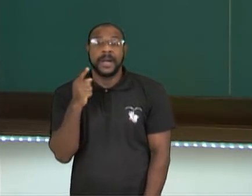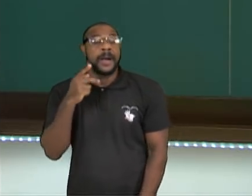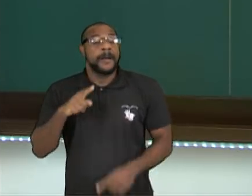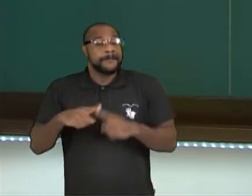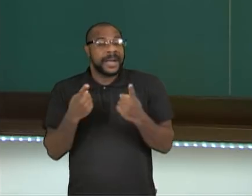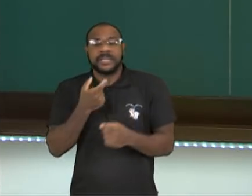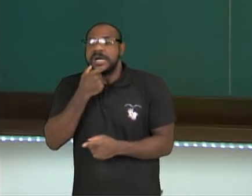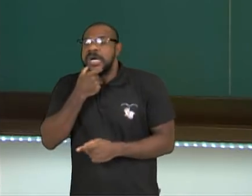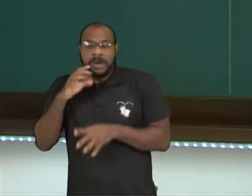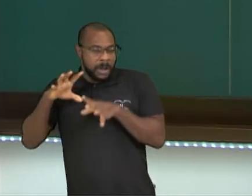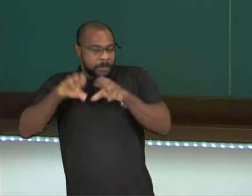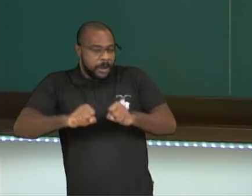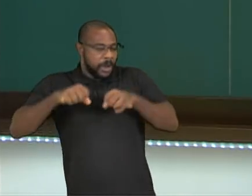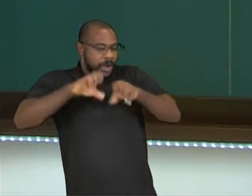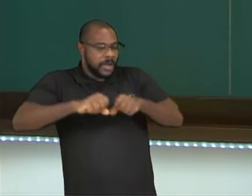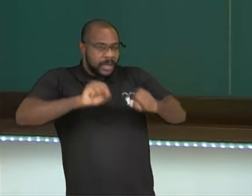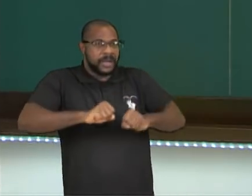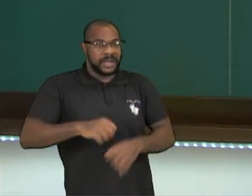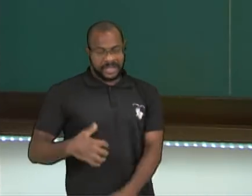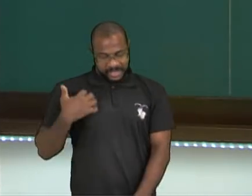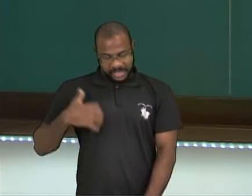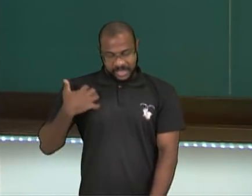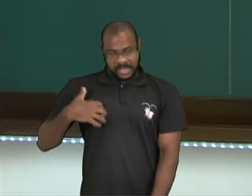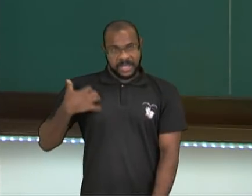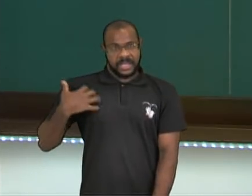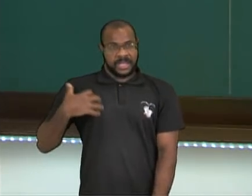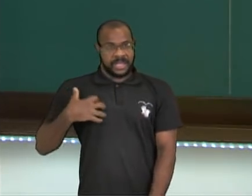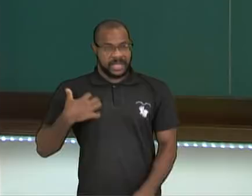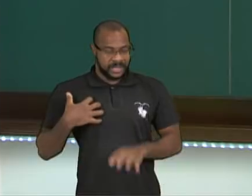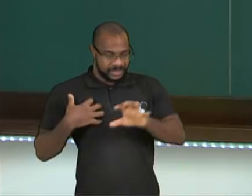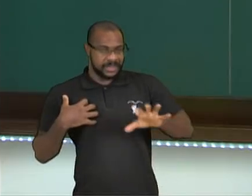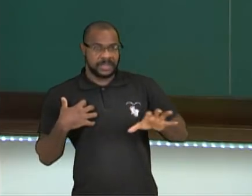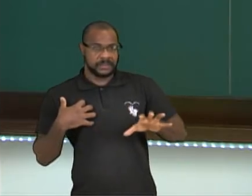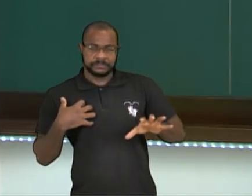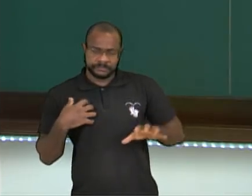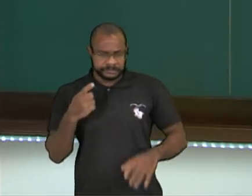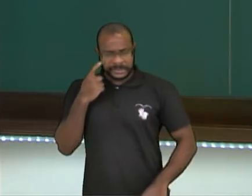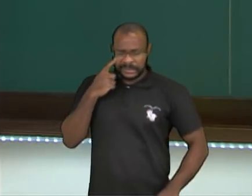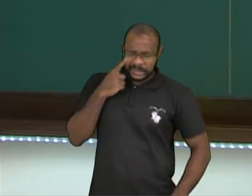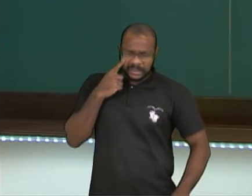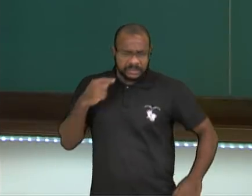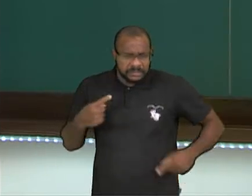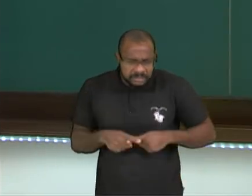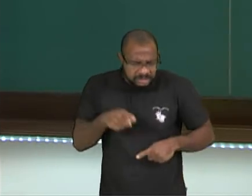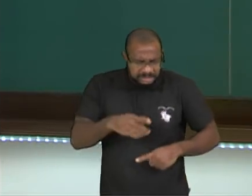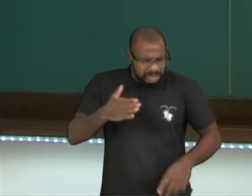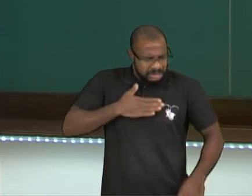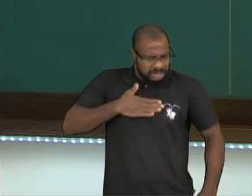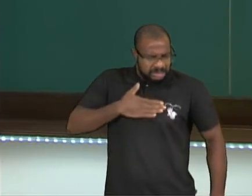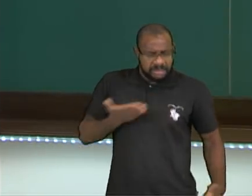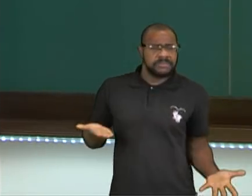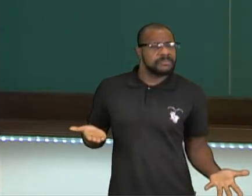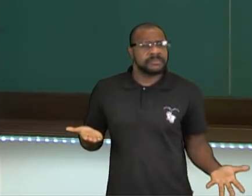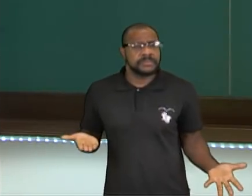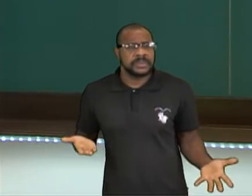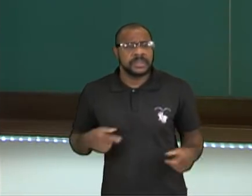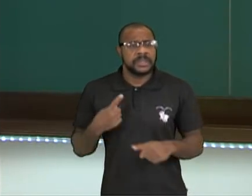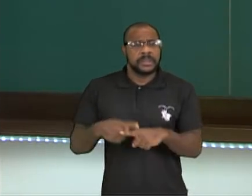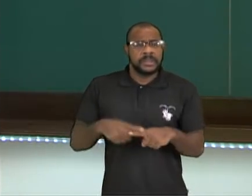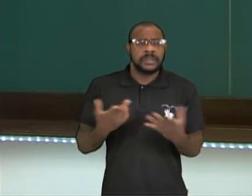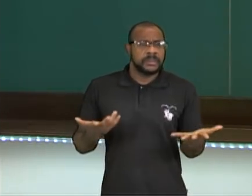Os argentinos, pela proximidade geográfica, acharam que o território era deles, até porque foram